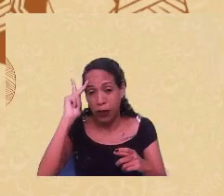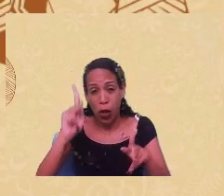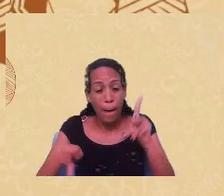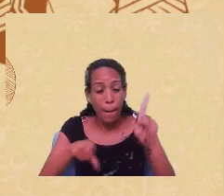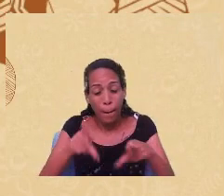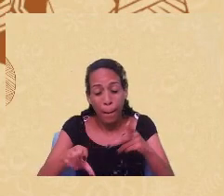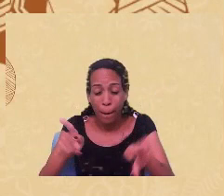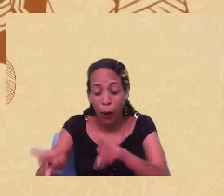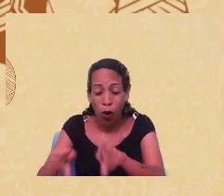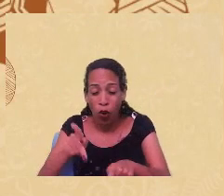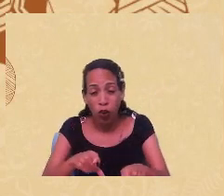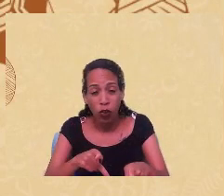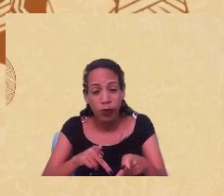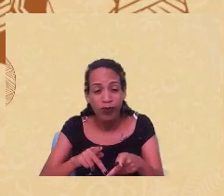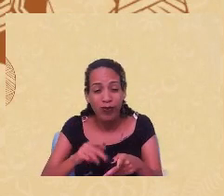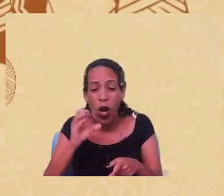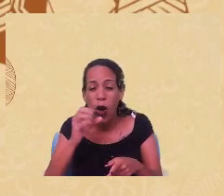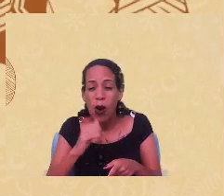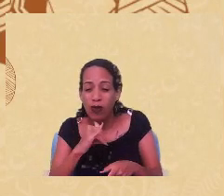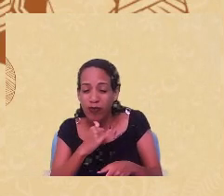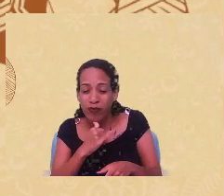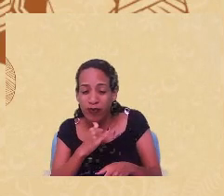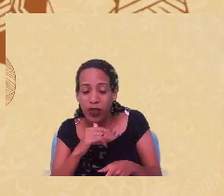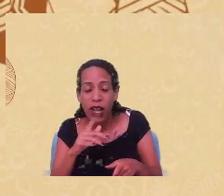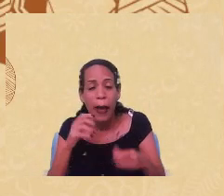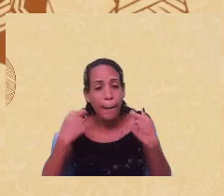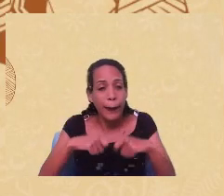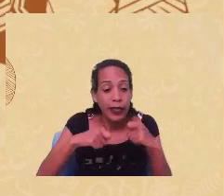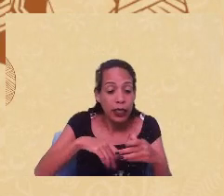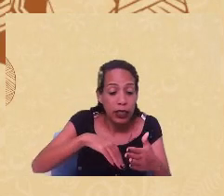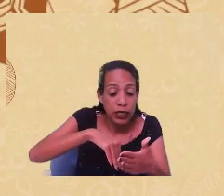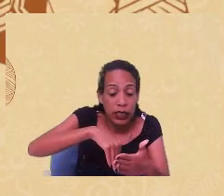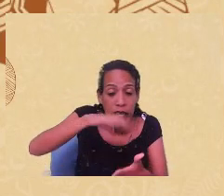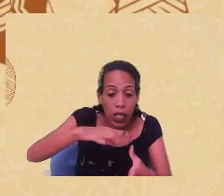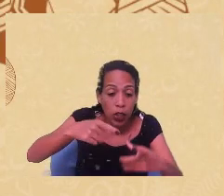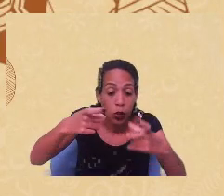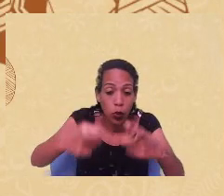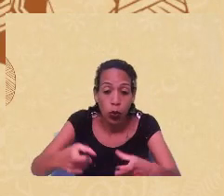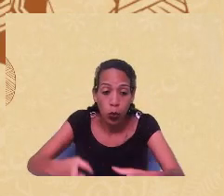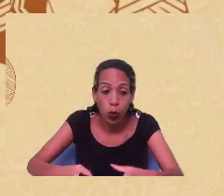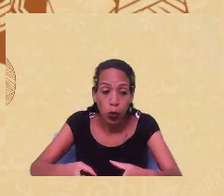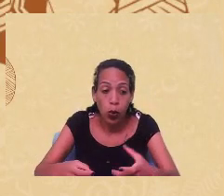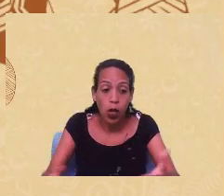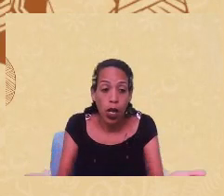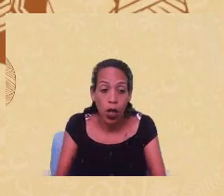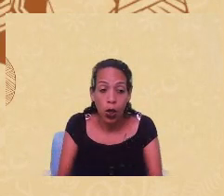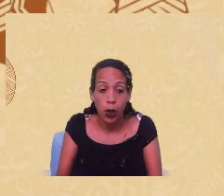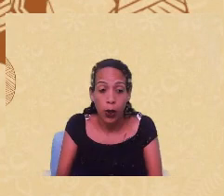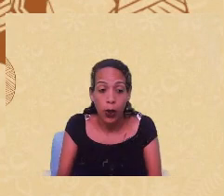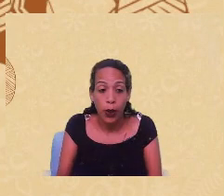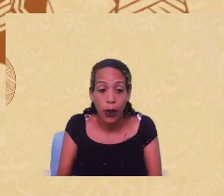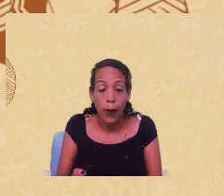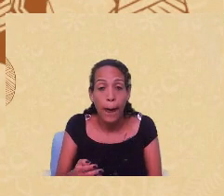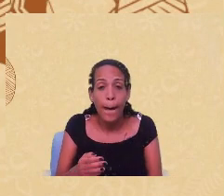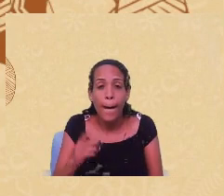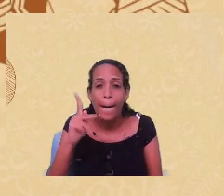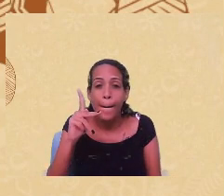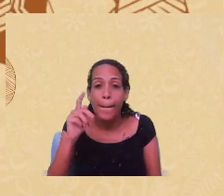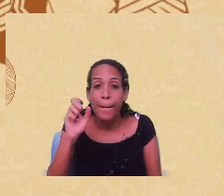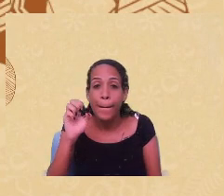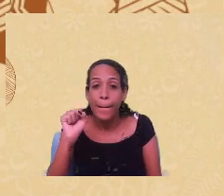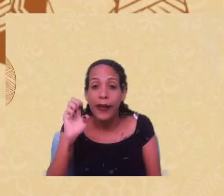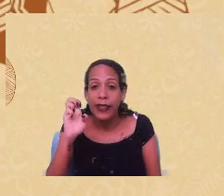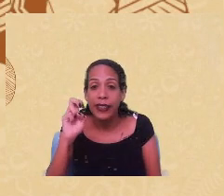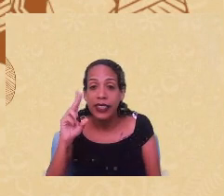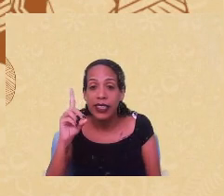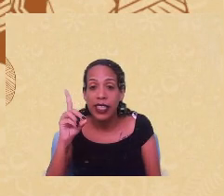oprimidos, é preciso sair desse lugar messiânico, pseudo-crítico, importador